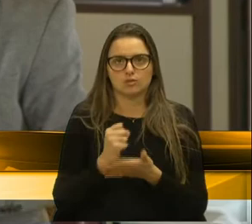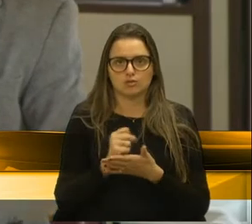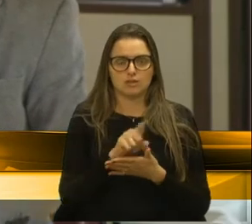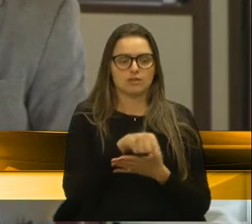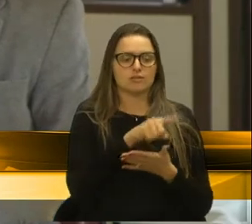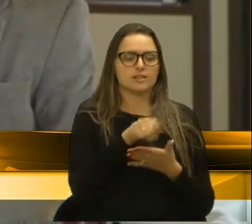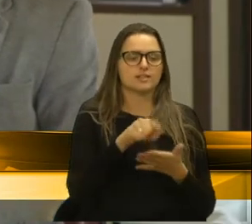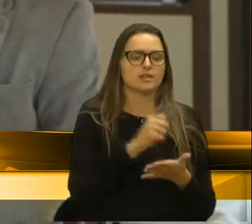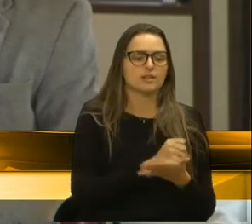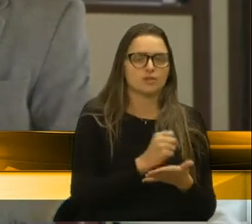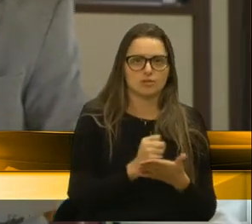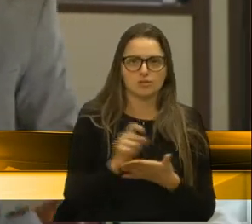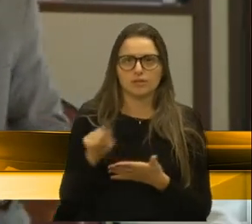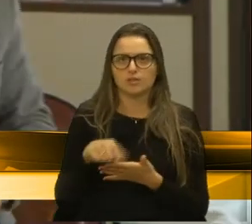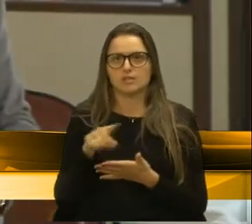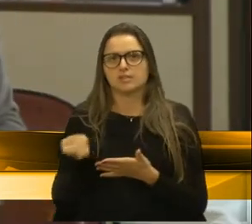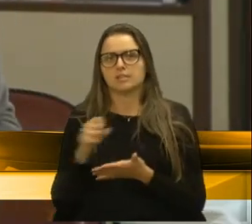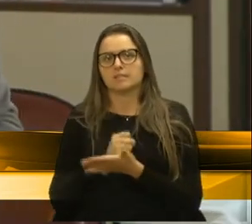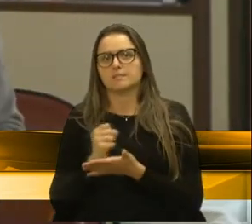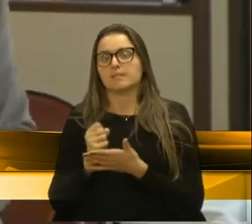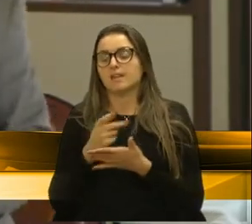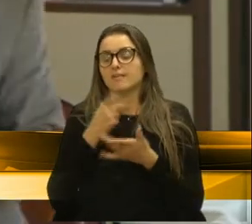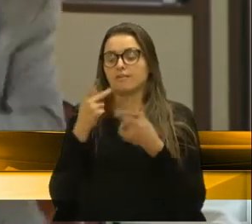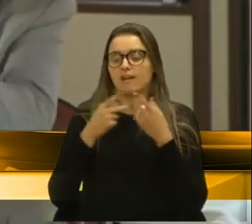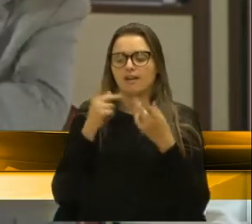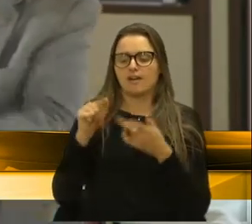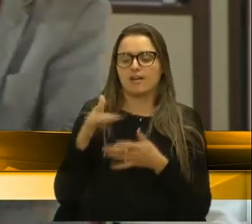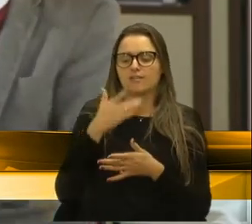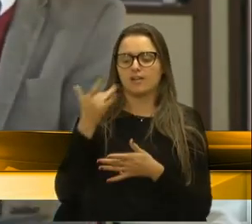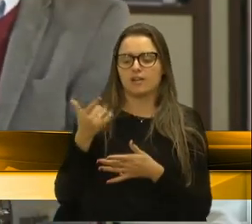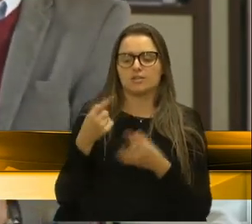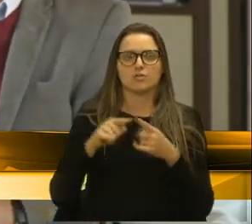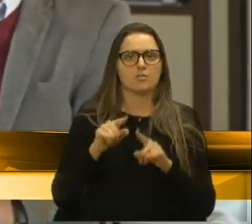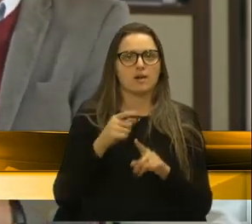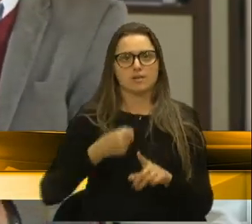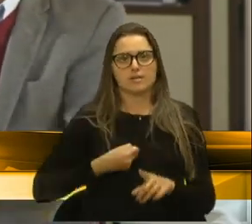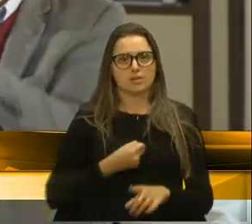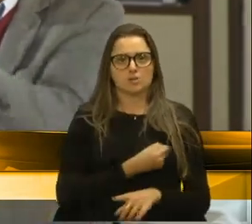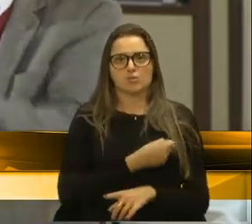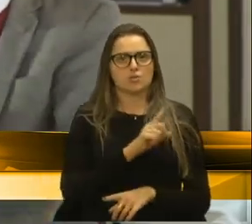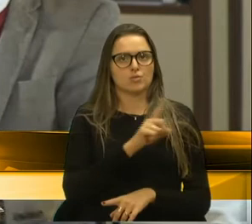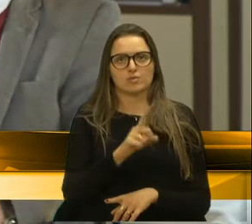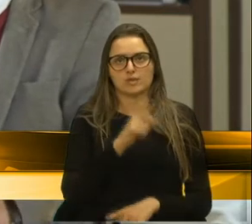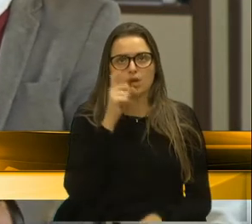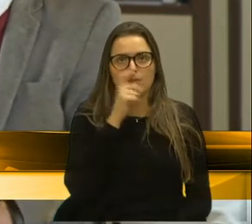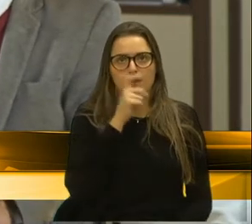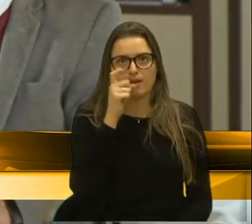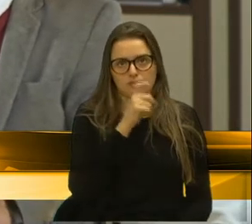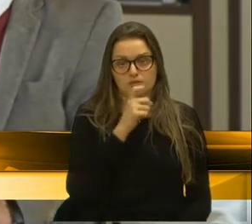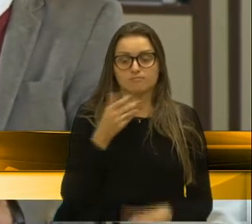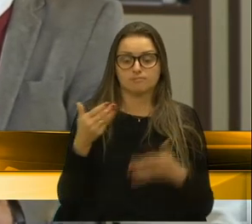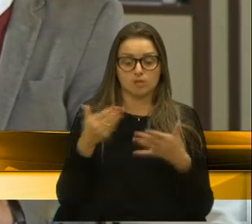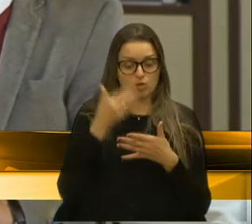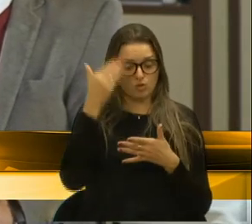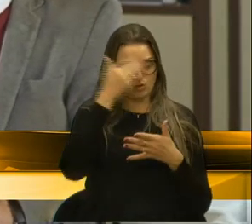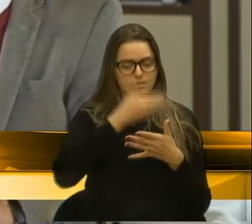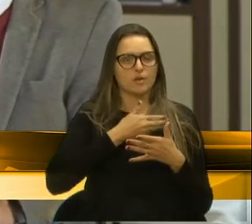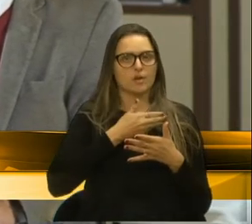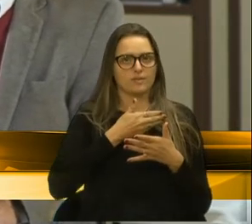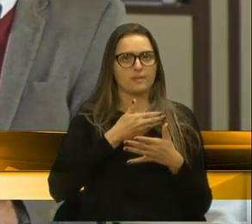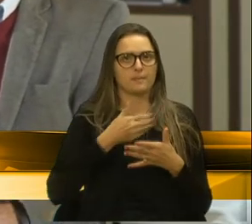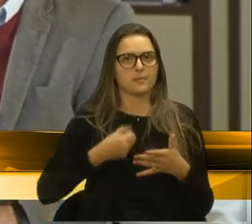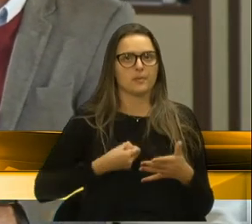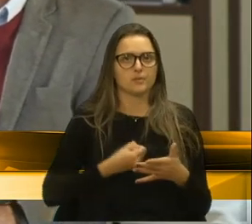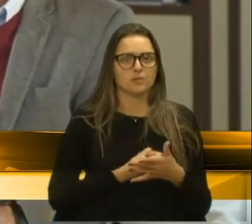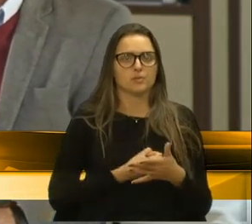Foram podando. Falar é fácil. Agora, números não mentem. Os números estão aí. E